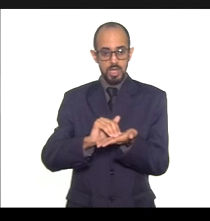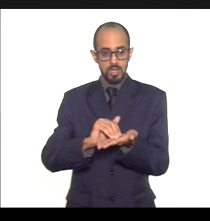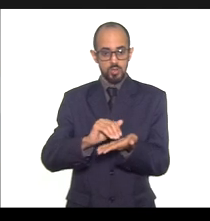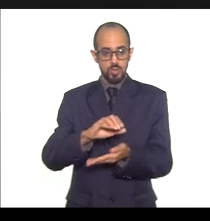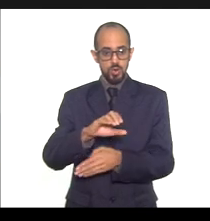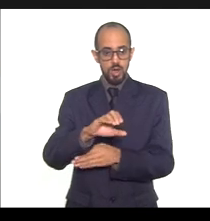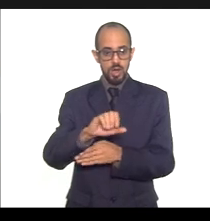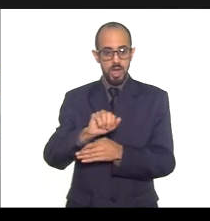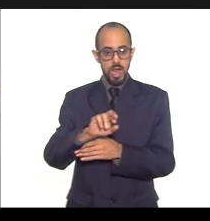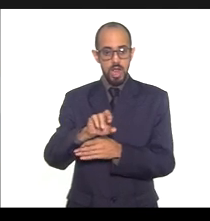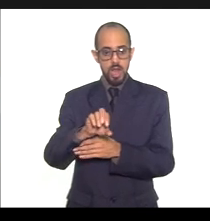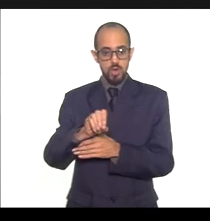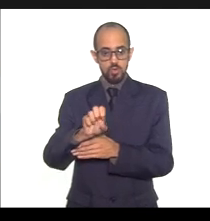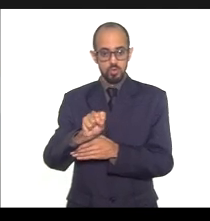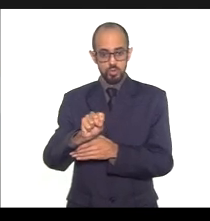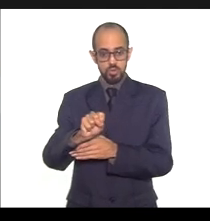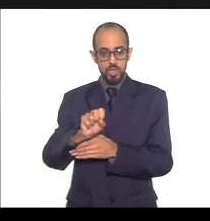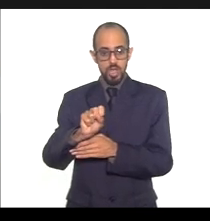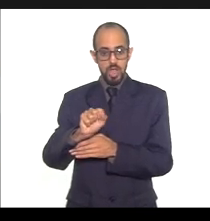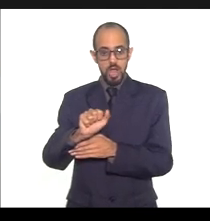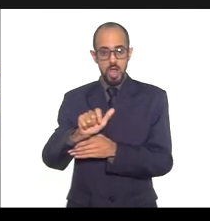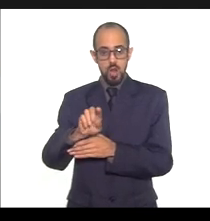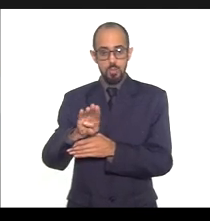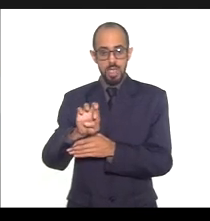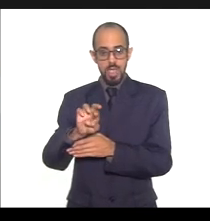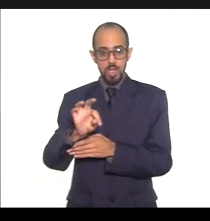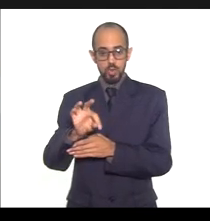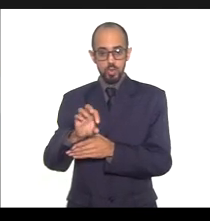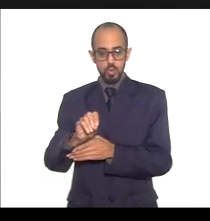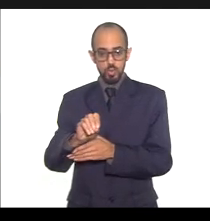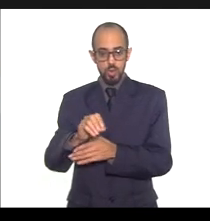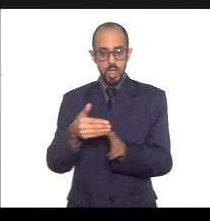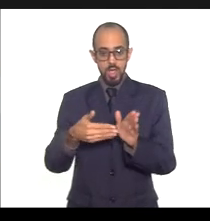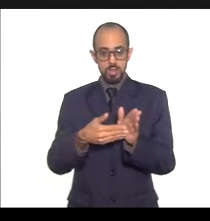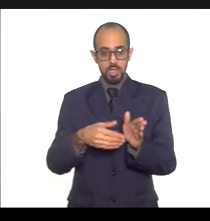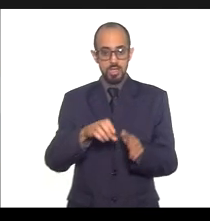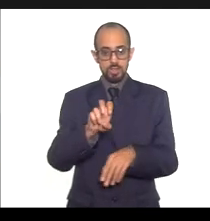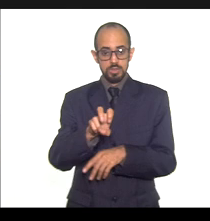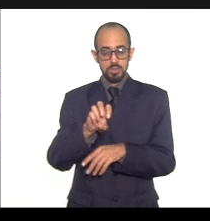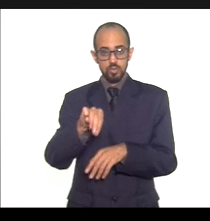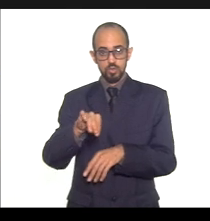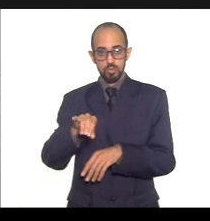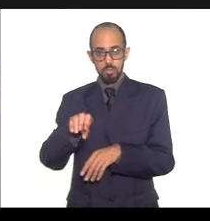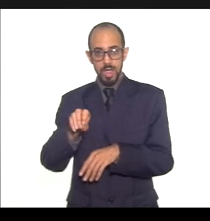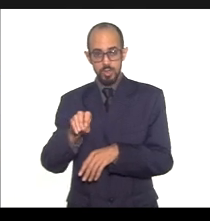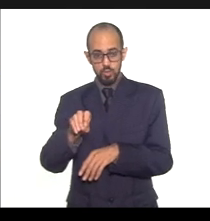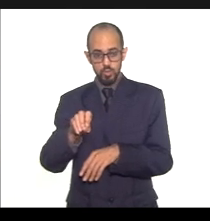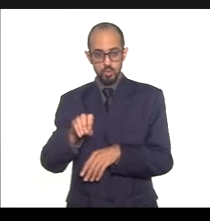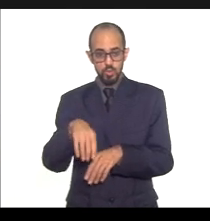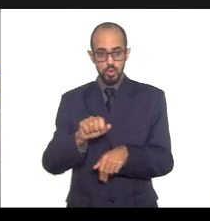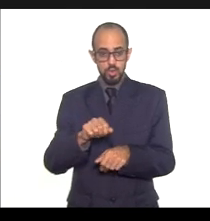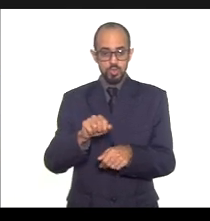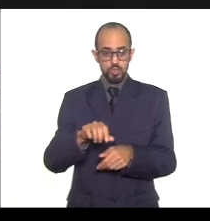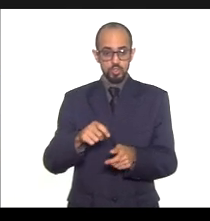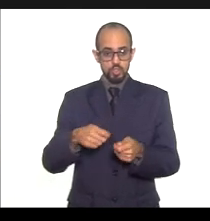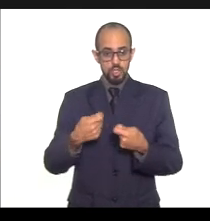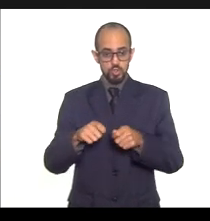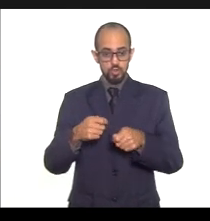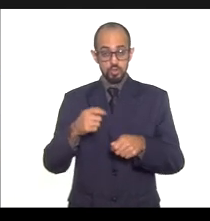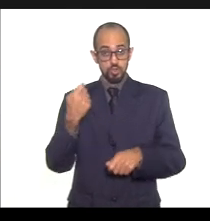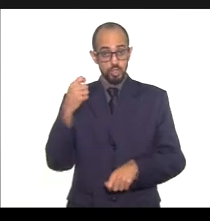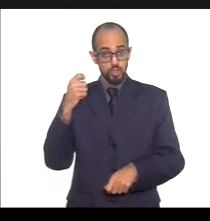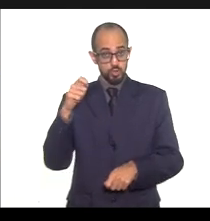Carlos Alberto Chaves Carvalho, até 5 de maio de 2021. Gestor do Fundo Estadual de Saúde,